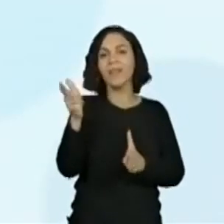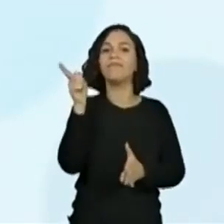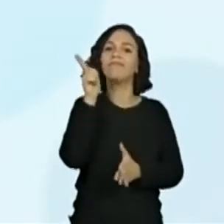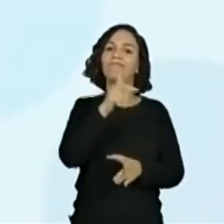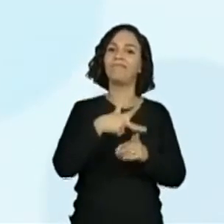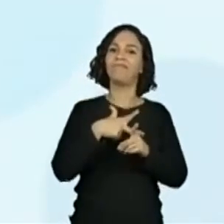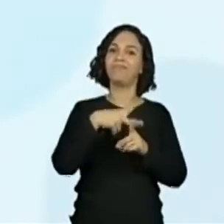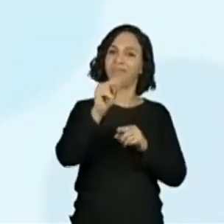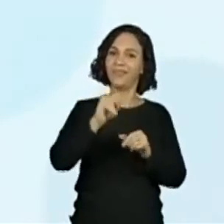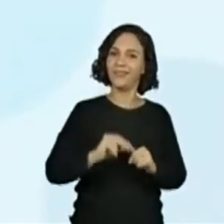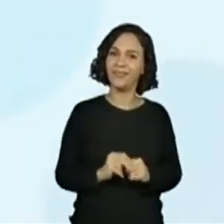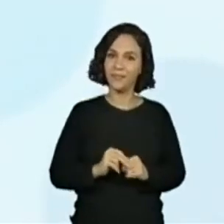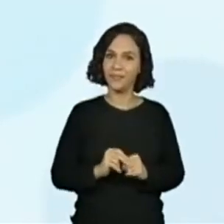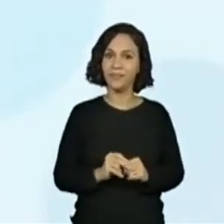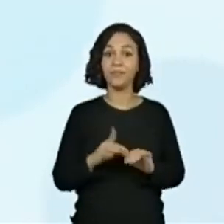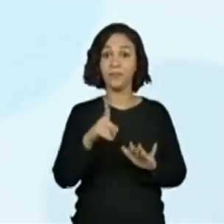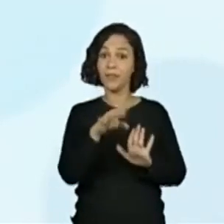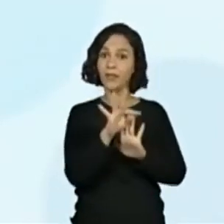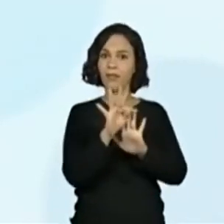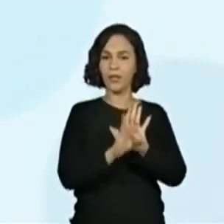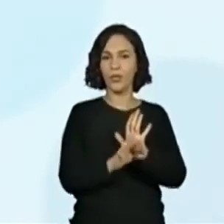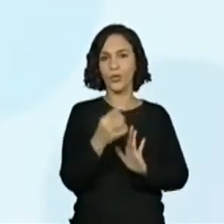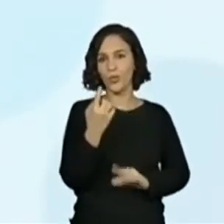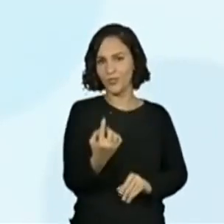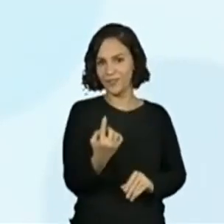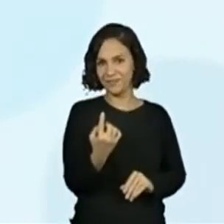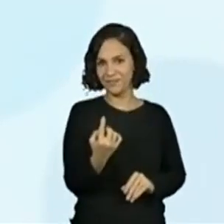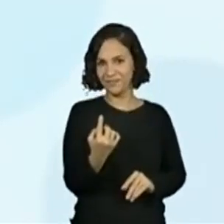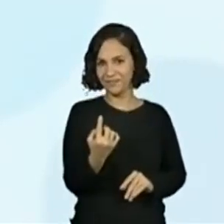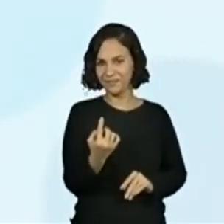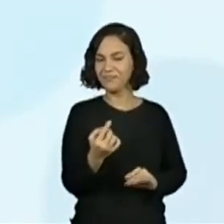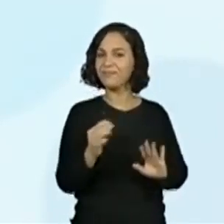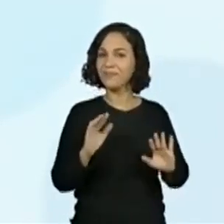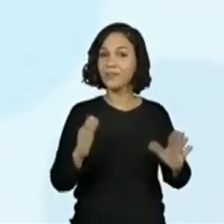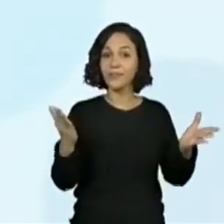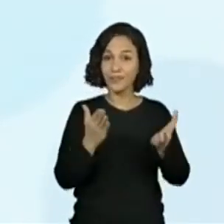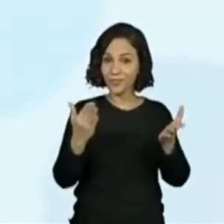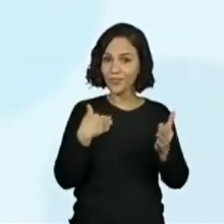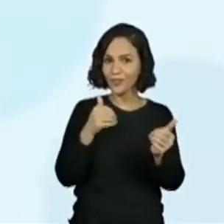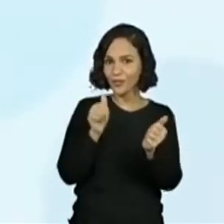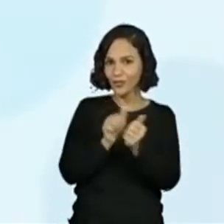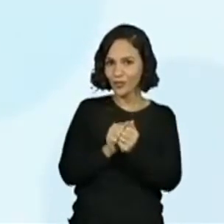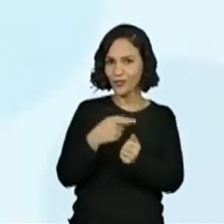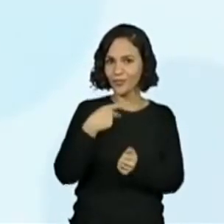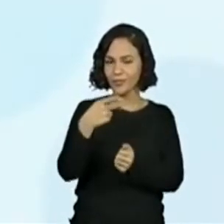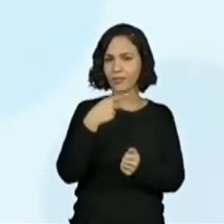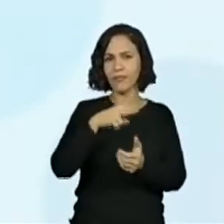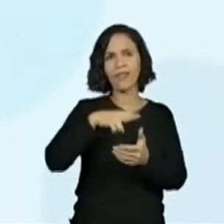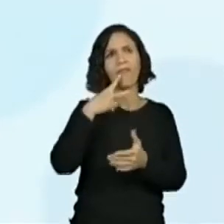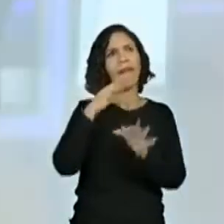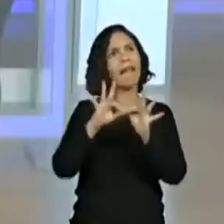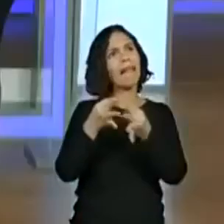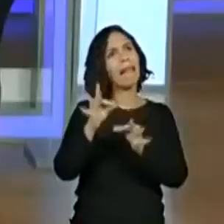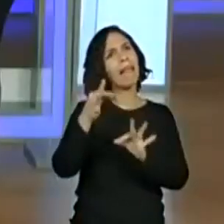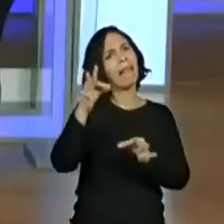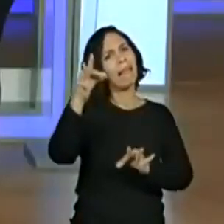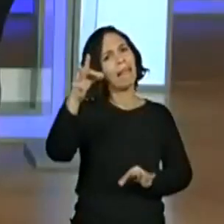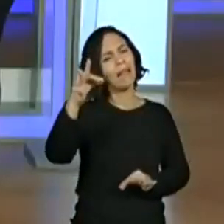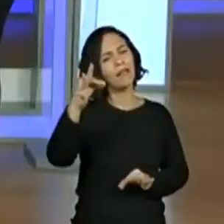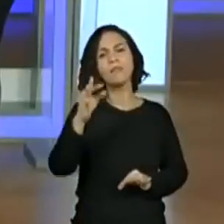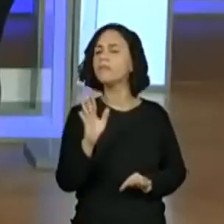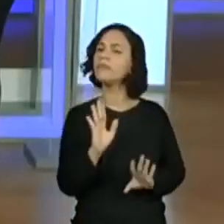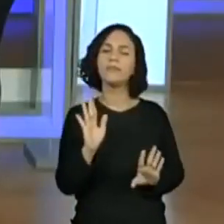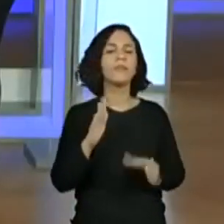primeiro texto. Lembrando que a gente vai ler hoje juntos. Ah, é muito texto para a gente ler.